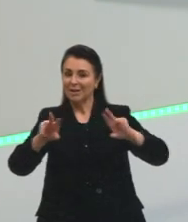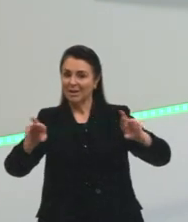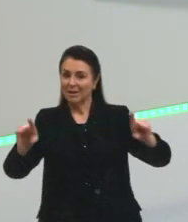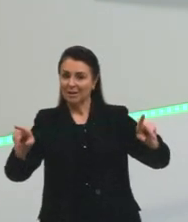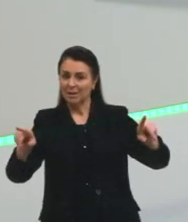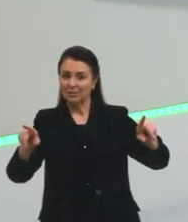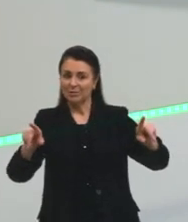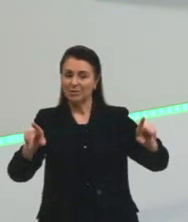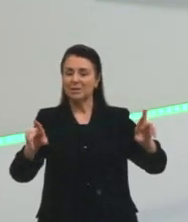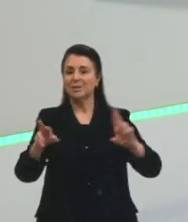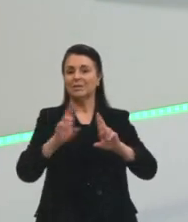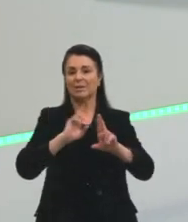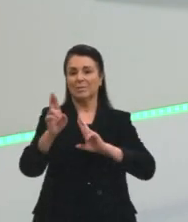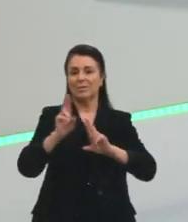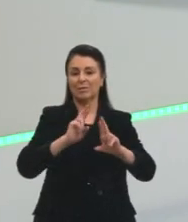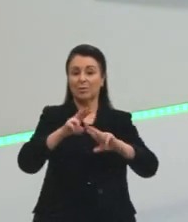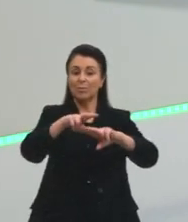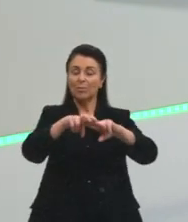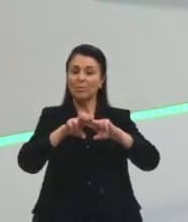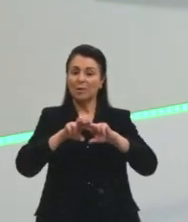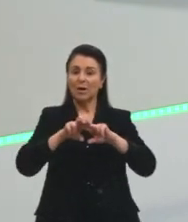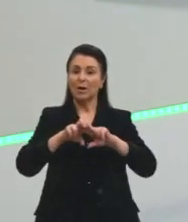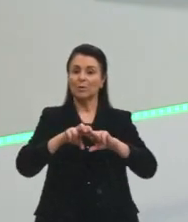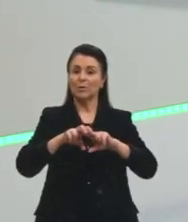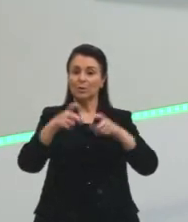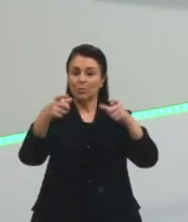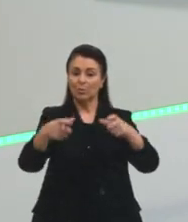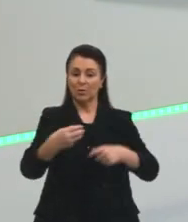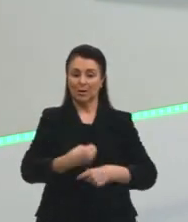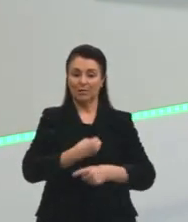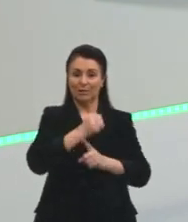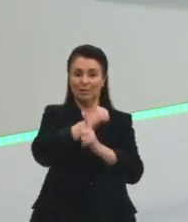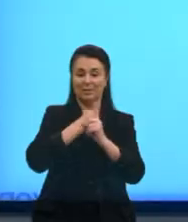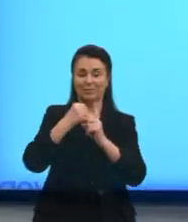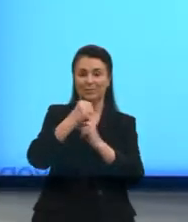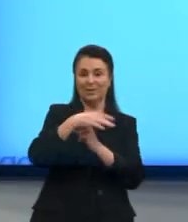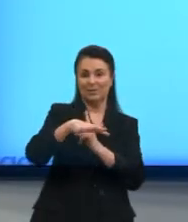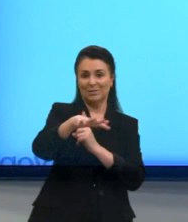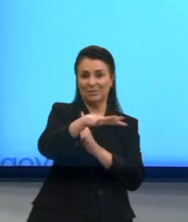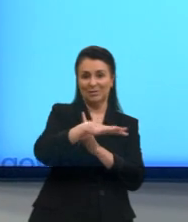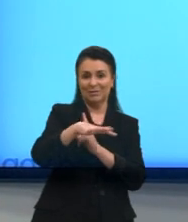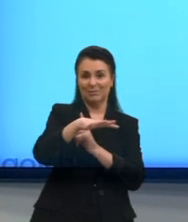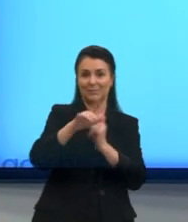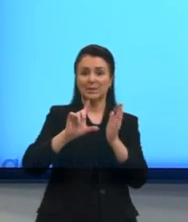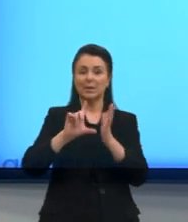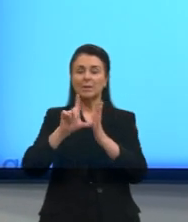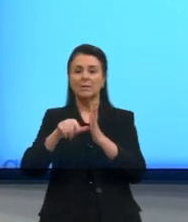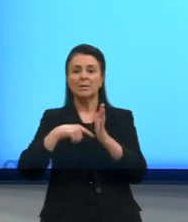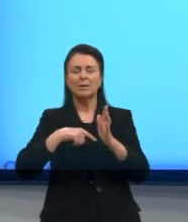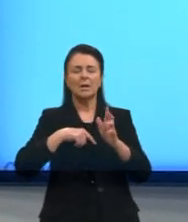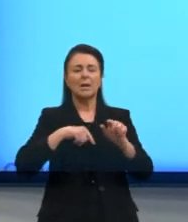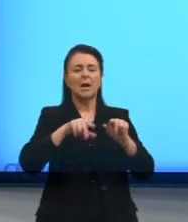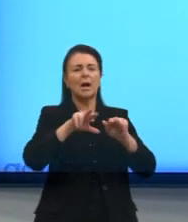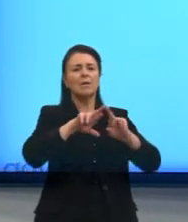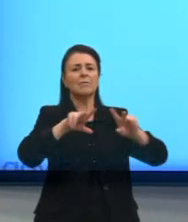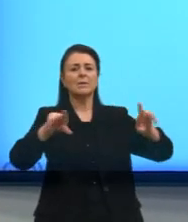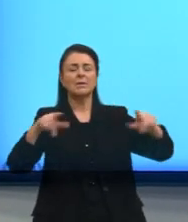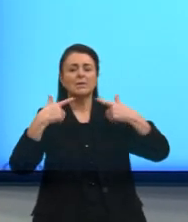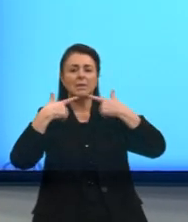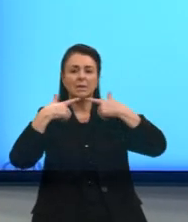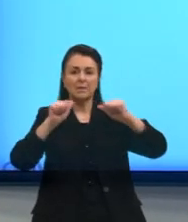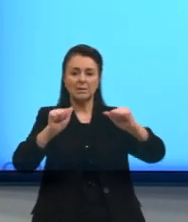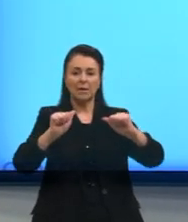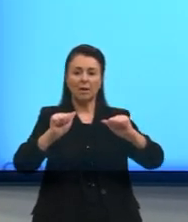com essa questão social. E depois a gente tem a nossa questão de variação linguística histórica.